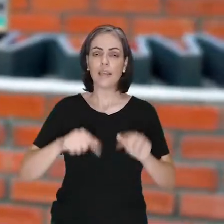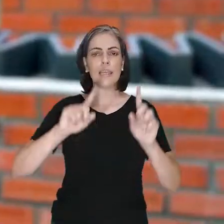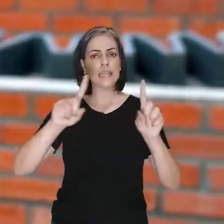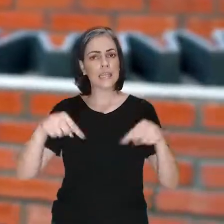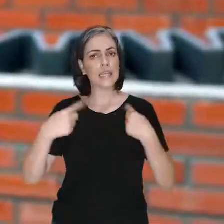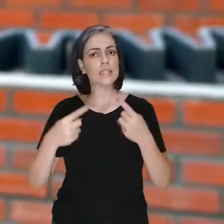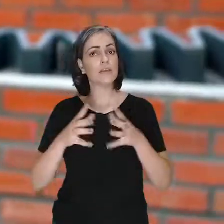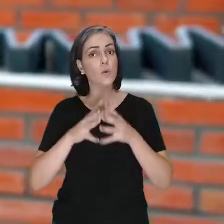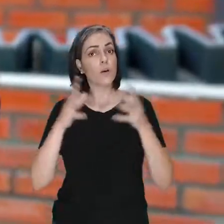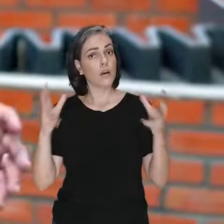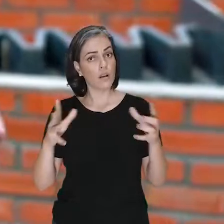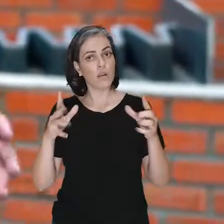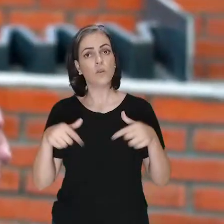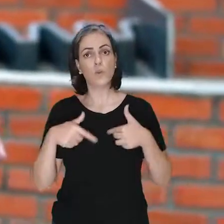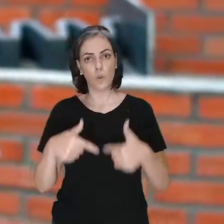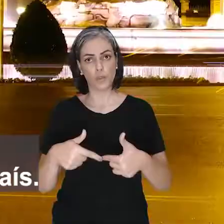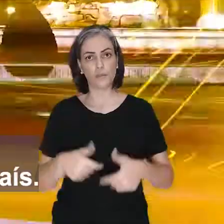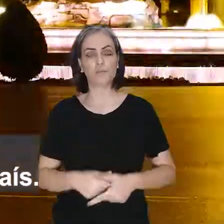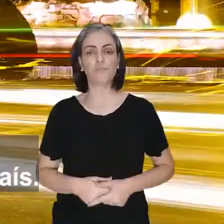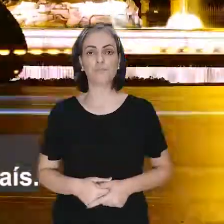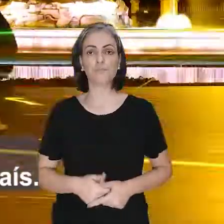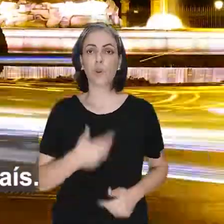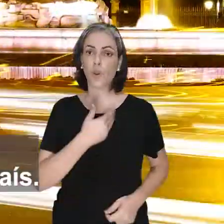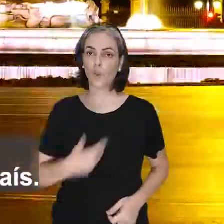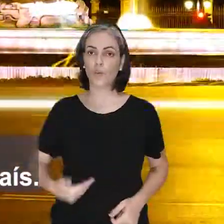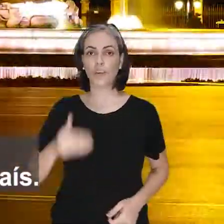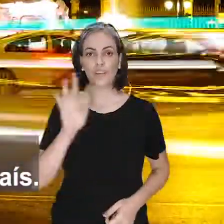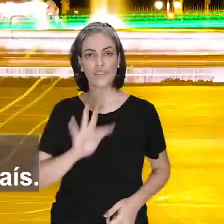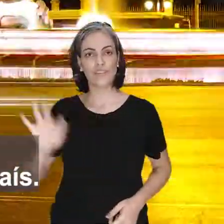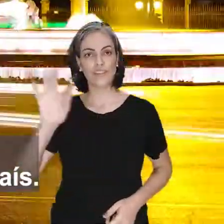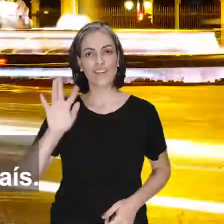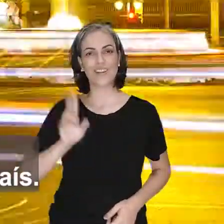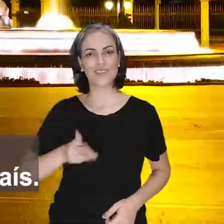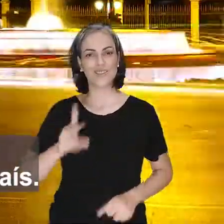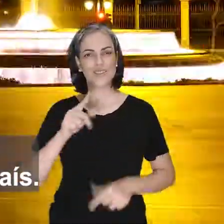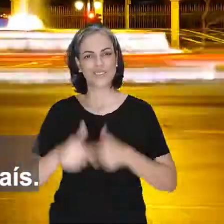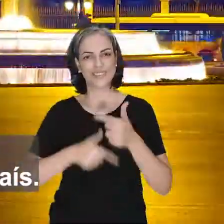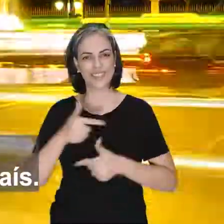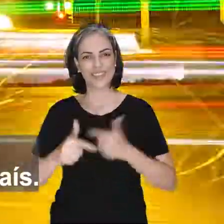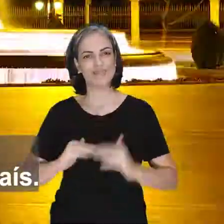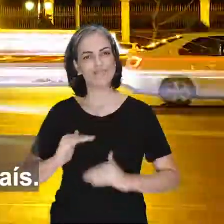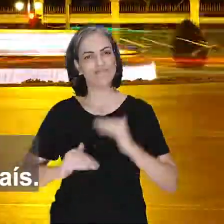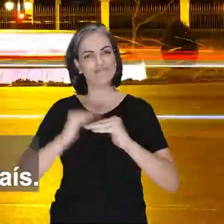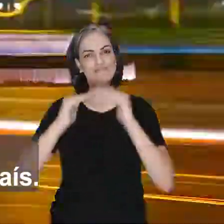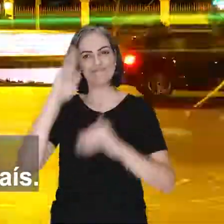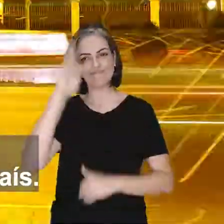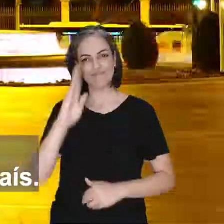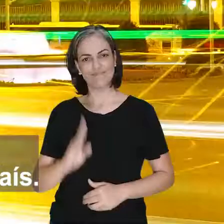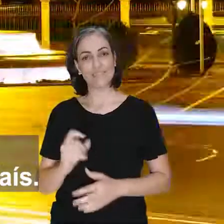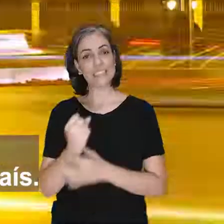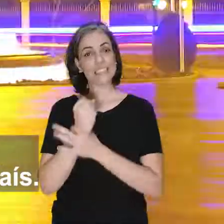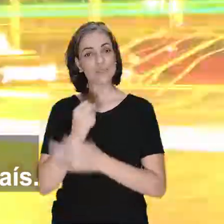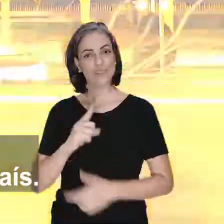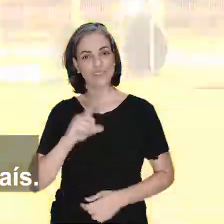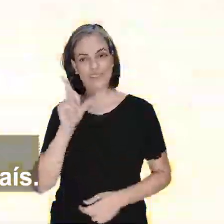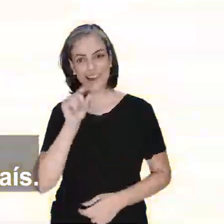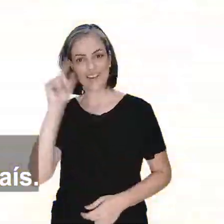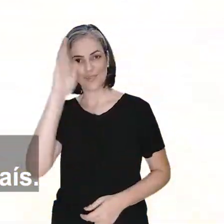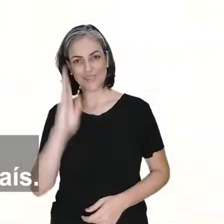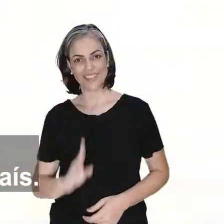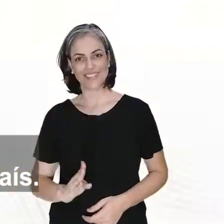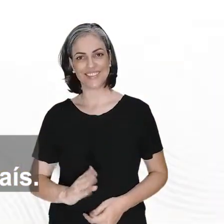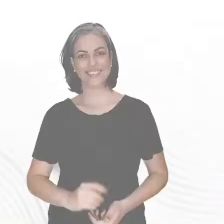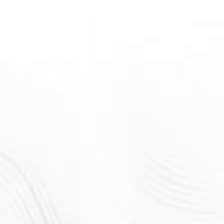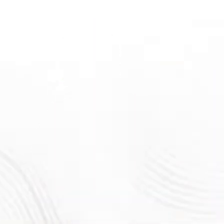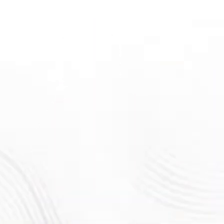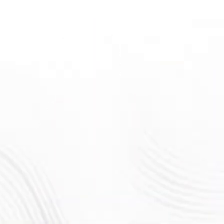desafios que nós temos que enfrentar no nosso país. O governo federal segue trabalhando pelo desenvolvimento e pela segurança hídrica